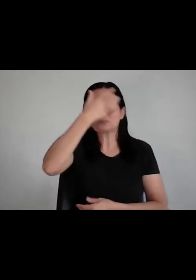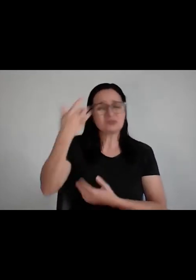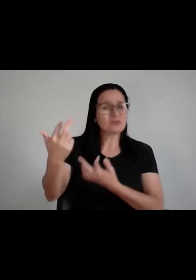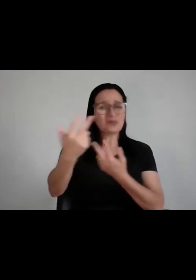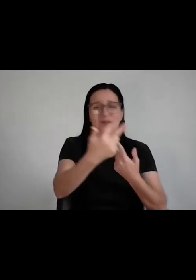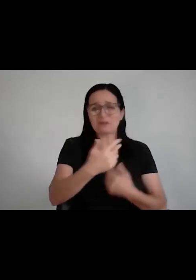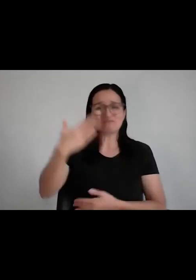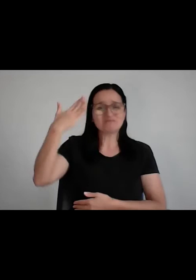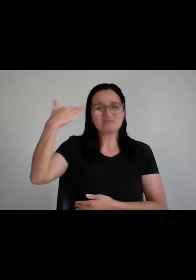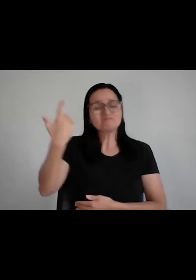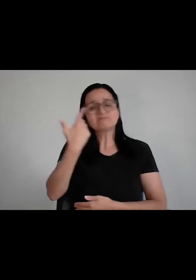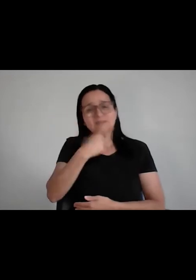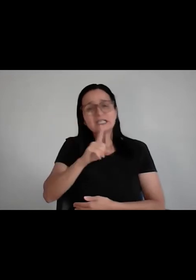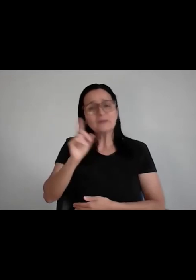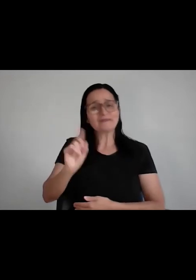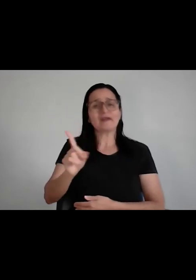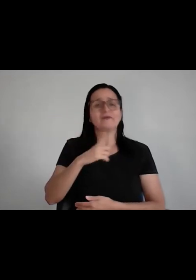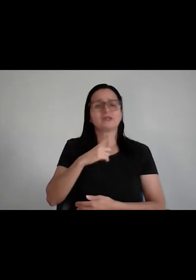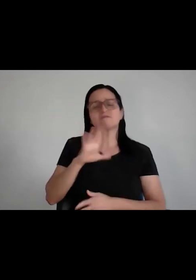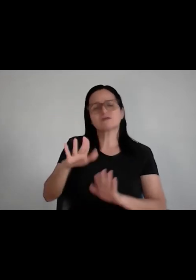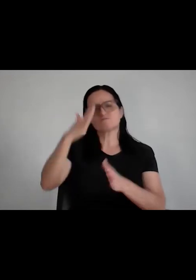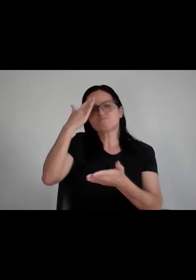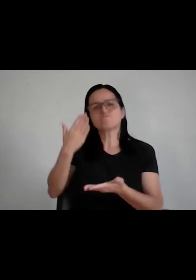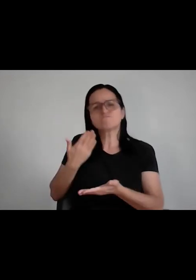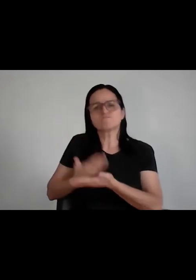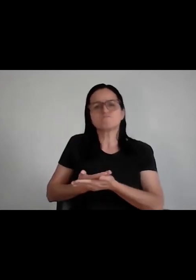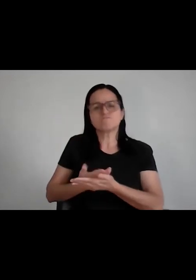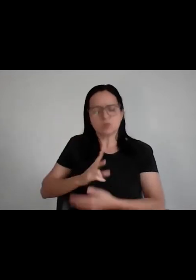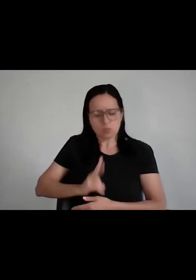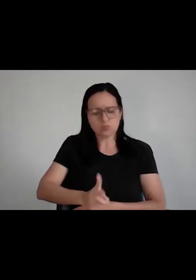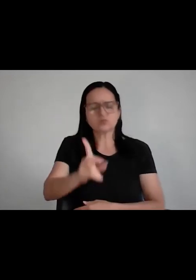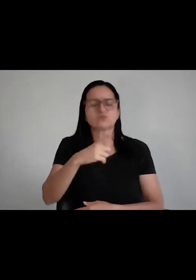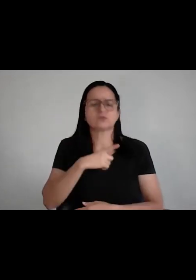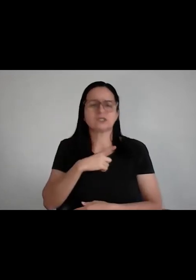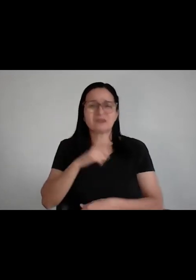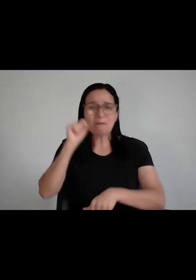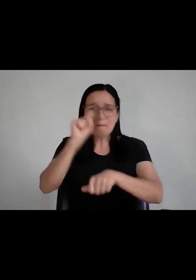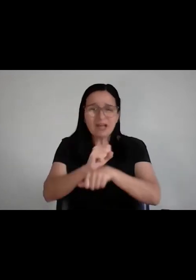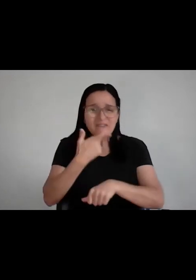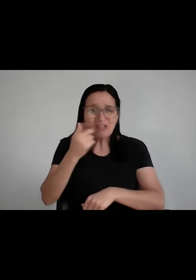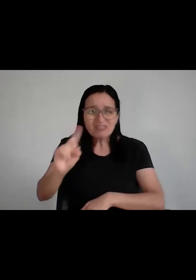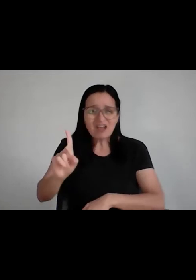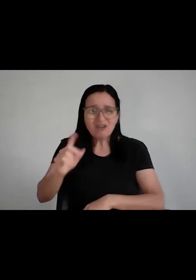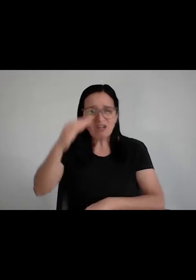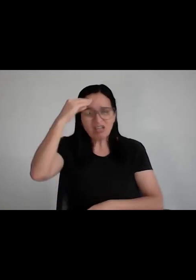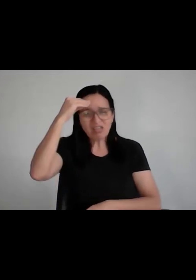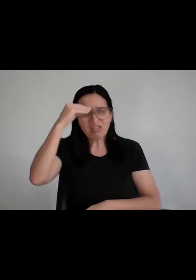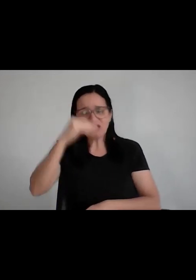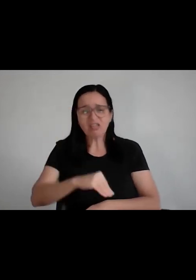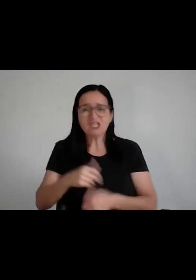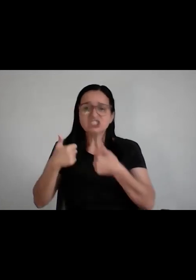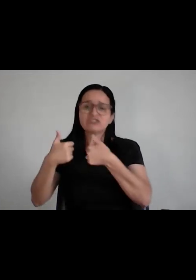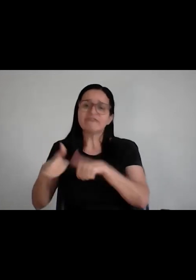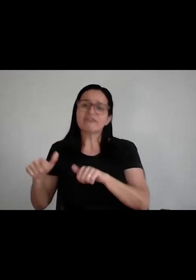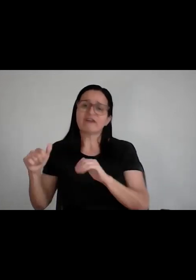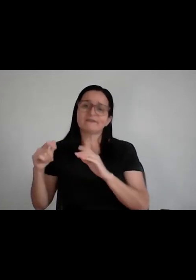a pancada. E tem que acreditar, ter confiança. Se eu tivesse parado no primeiro não lá atrás, pô, eu não tinha nem saído de cachê do lado do